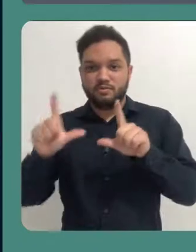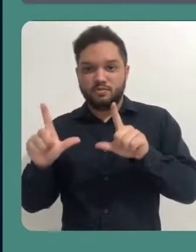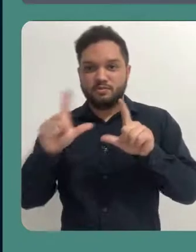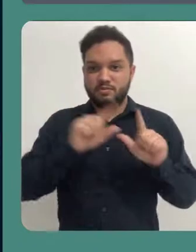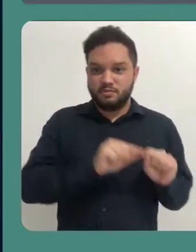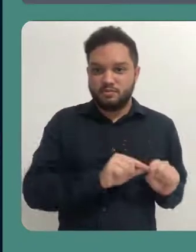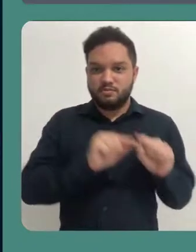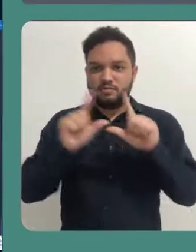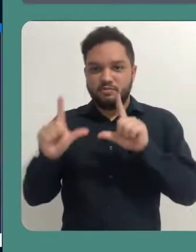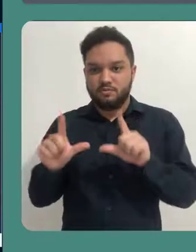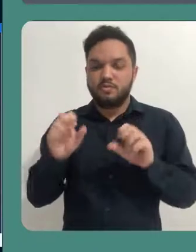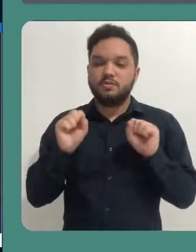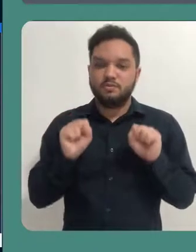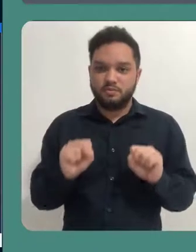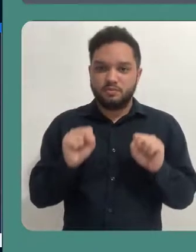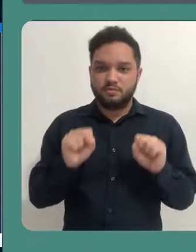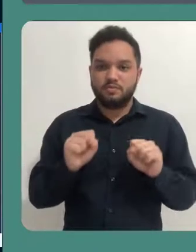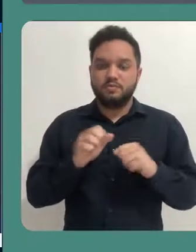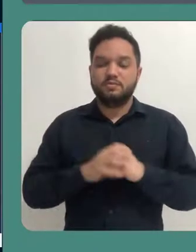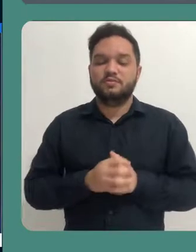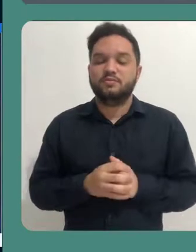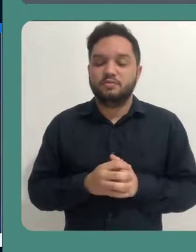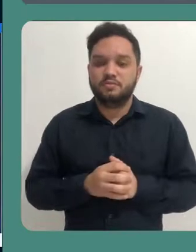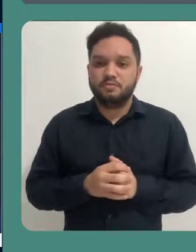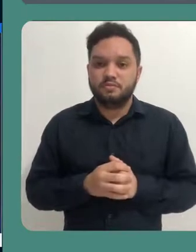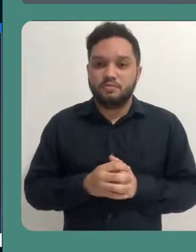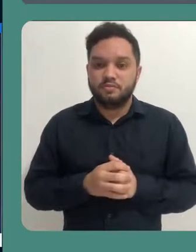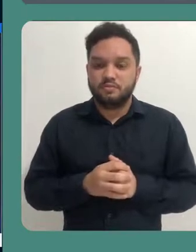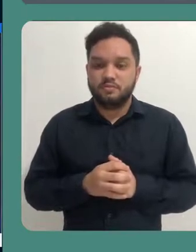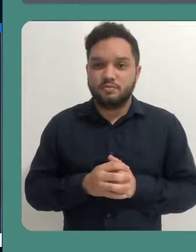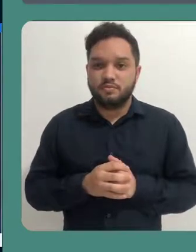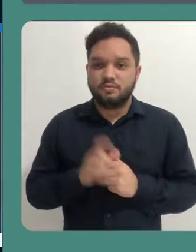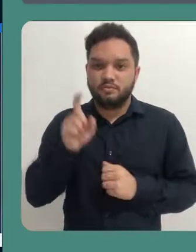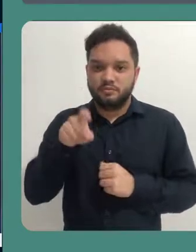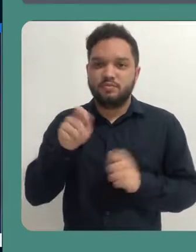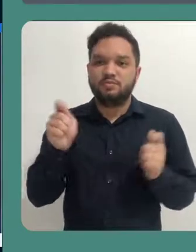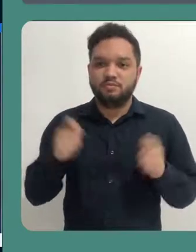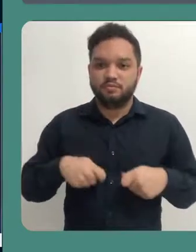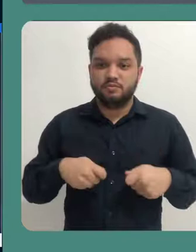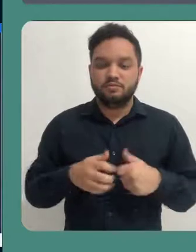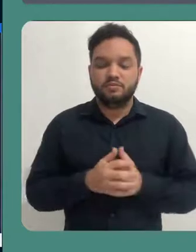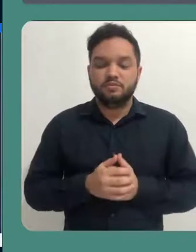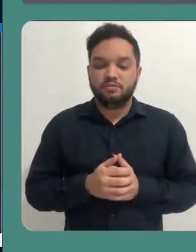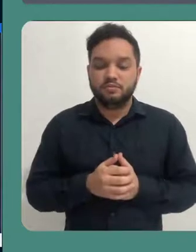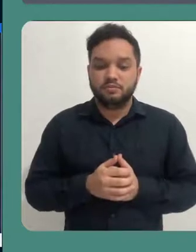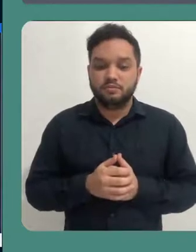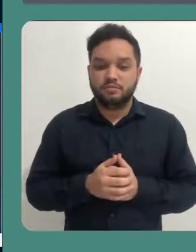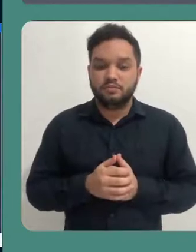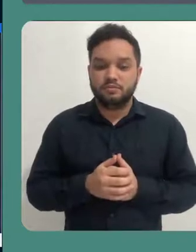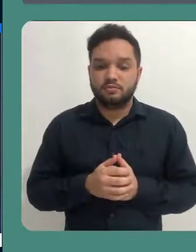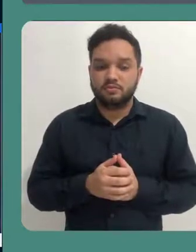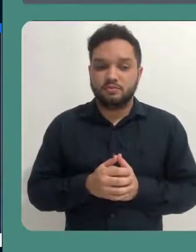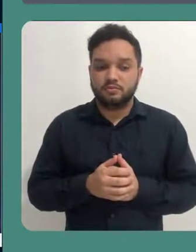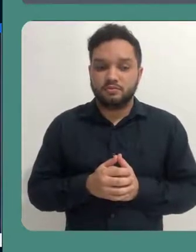reapresentado na tela, clicando em qualquer um desses ícones. Bom,